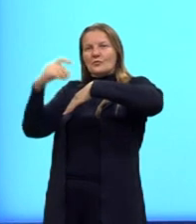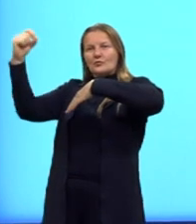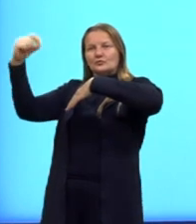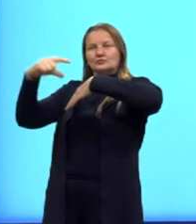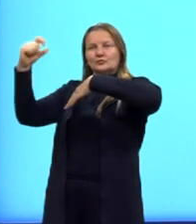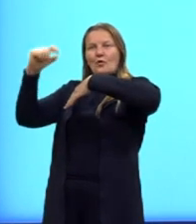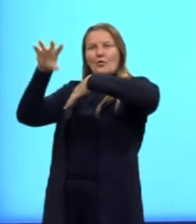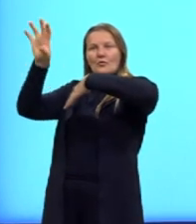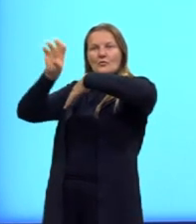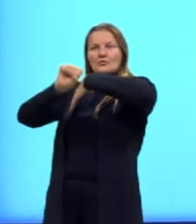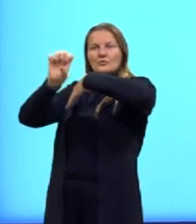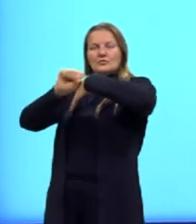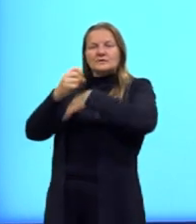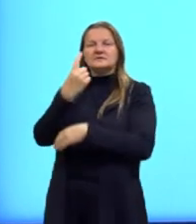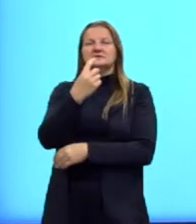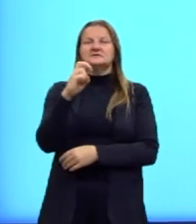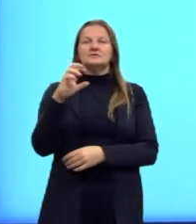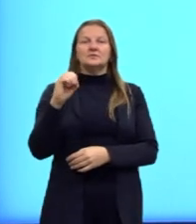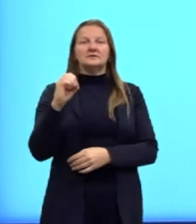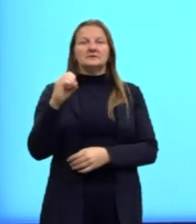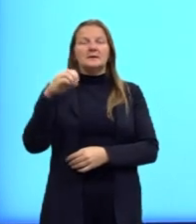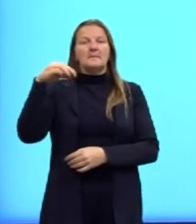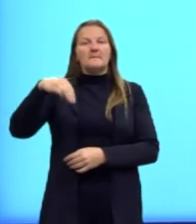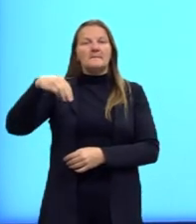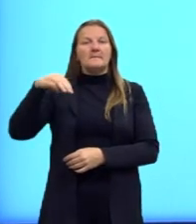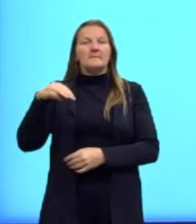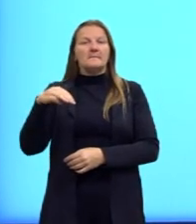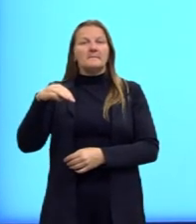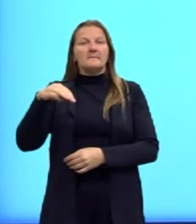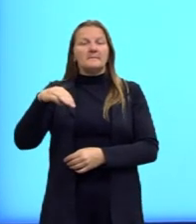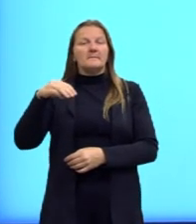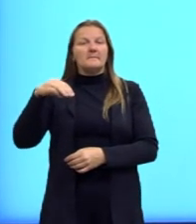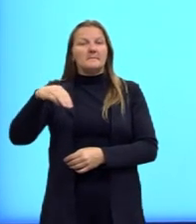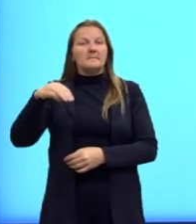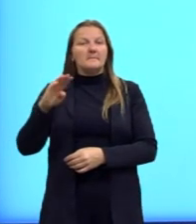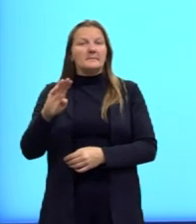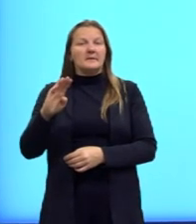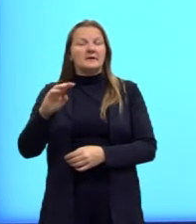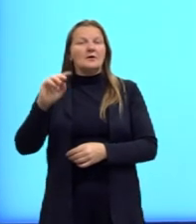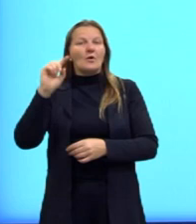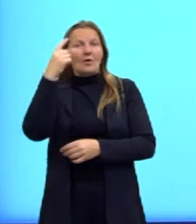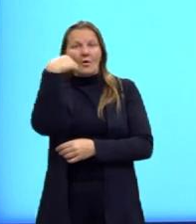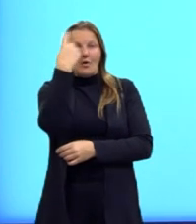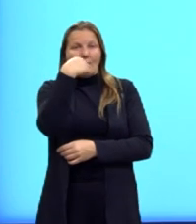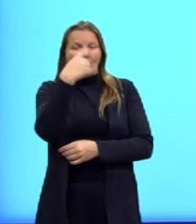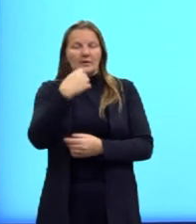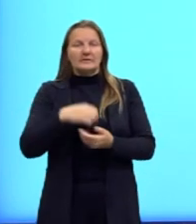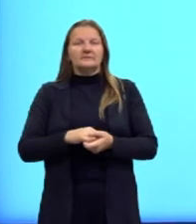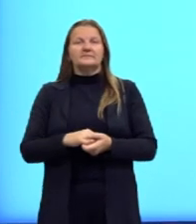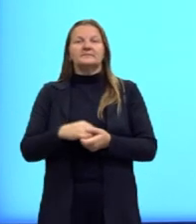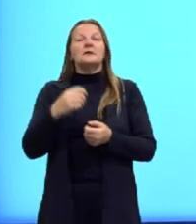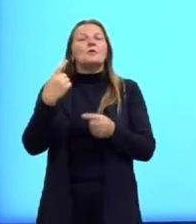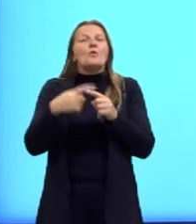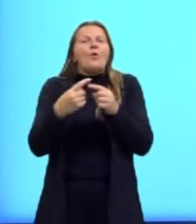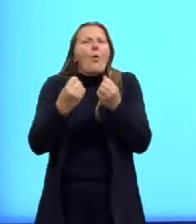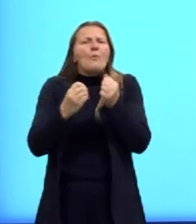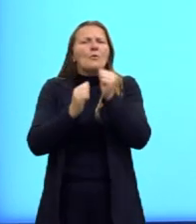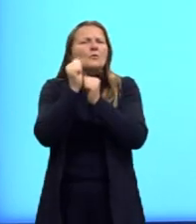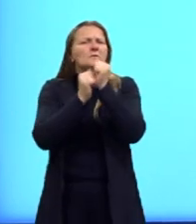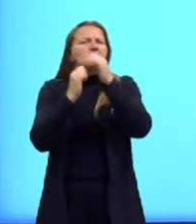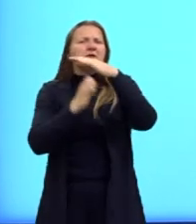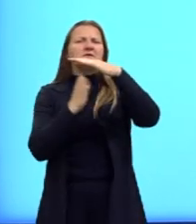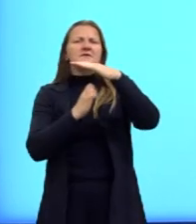150 megawatts hora de energia solar. Para obter o selo verde, a empresa decide